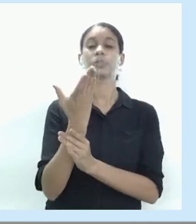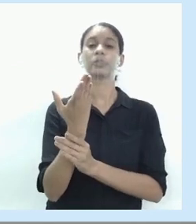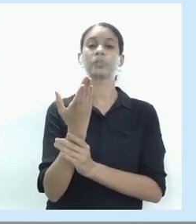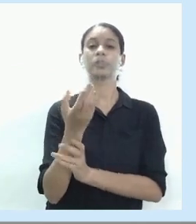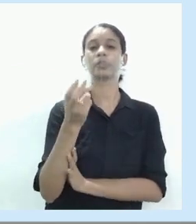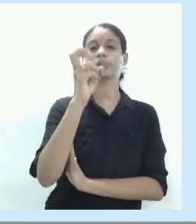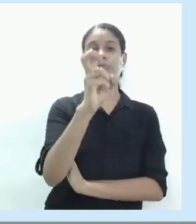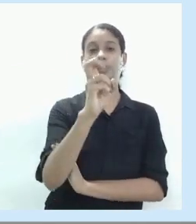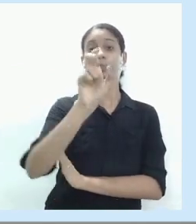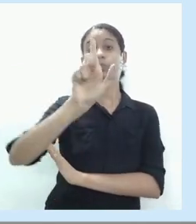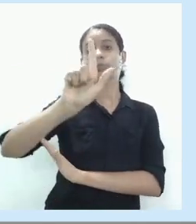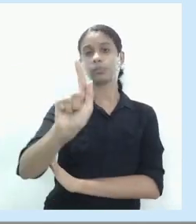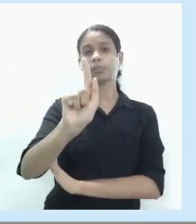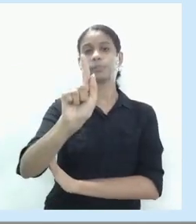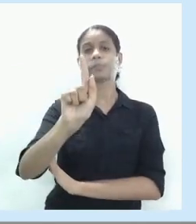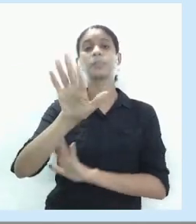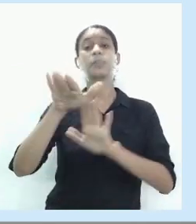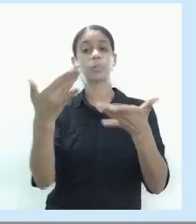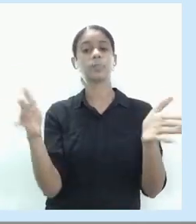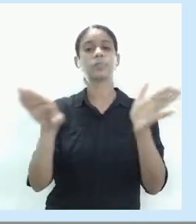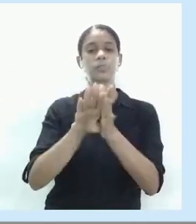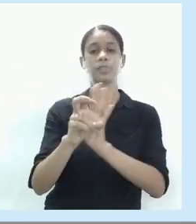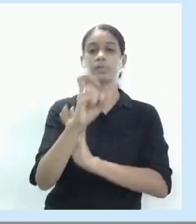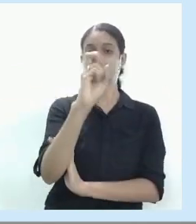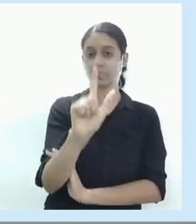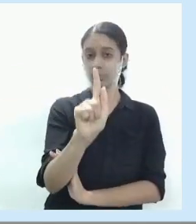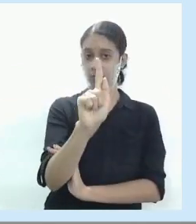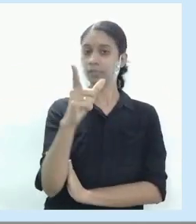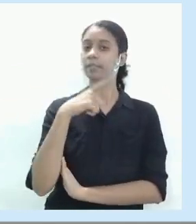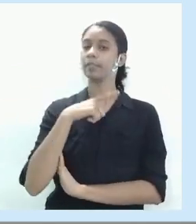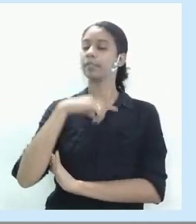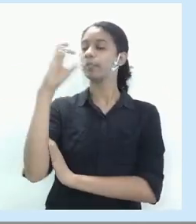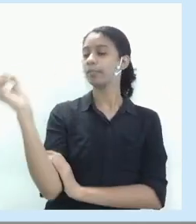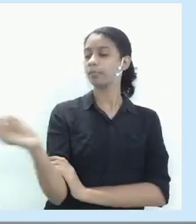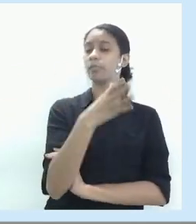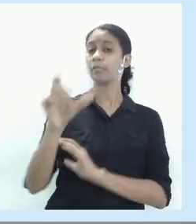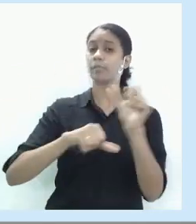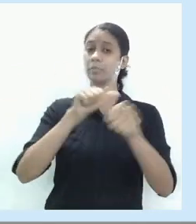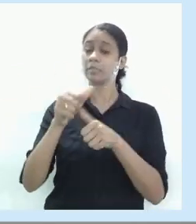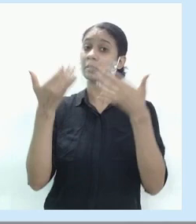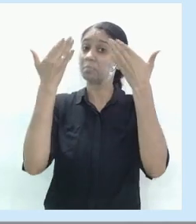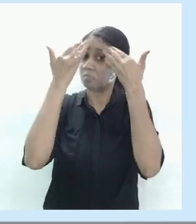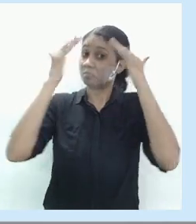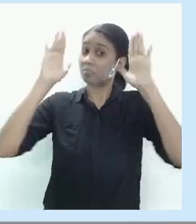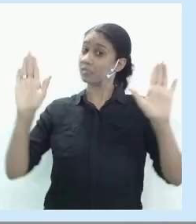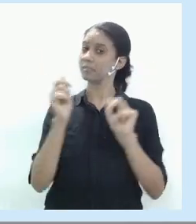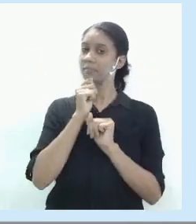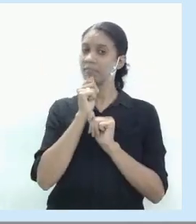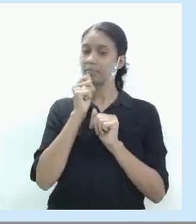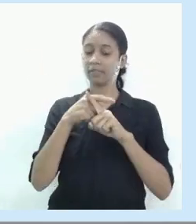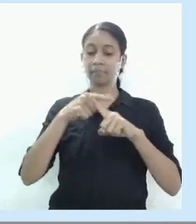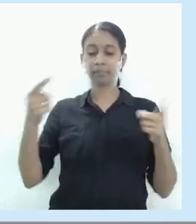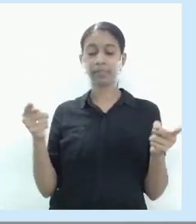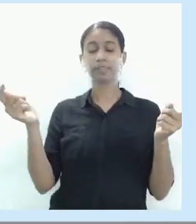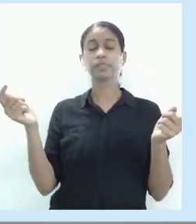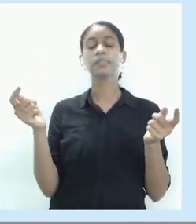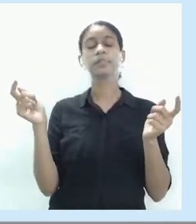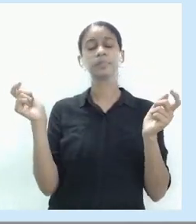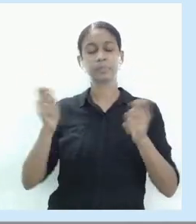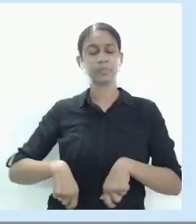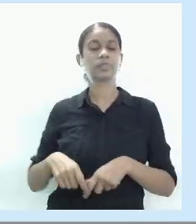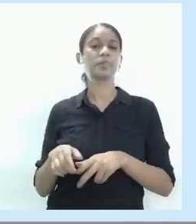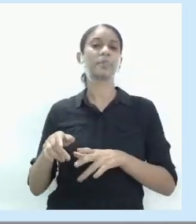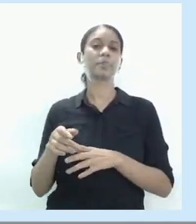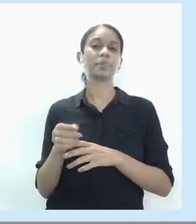transformada e haverá uma nova revolução. A gente não sabe o é vai acontecer, mas é uma